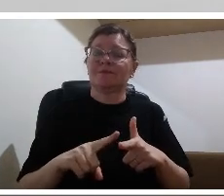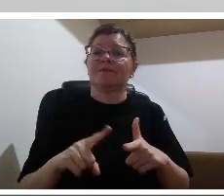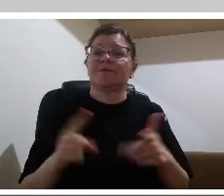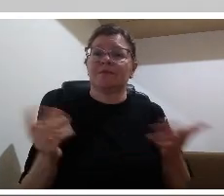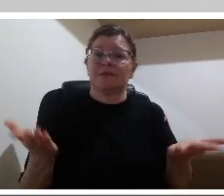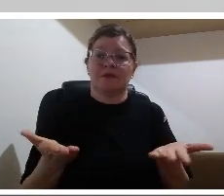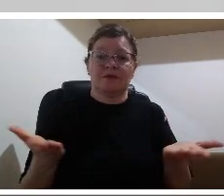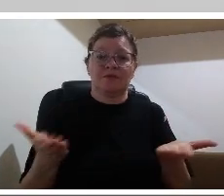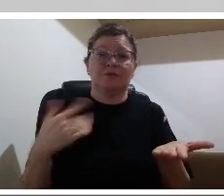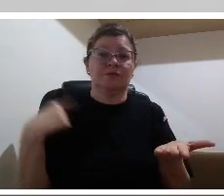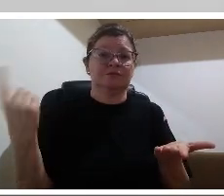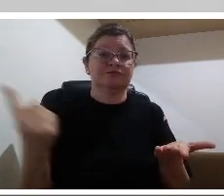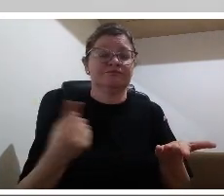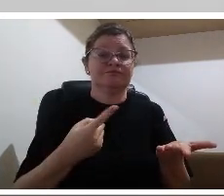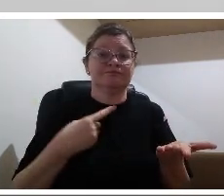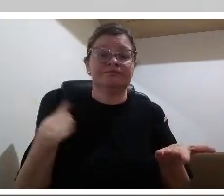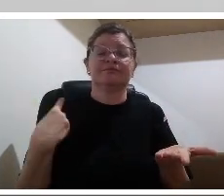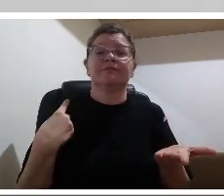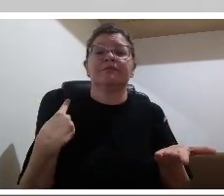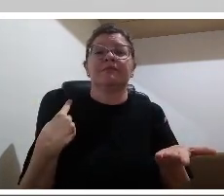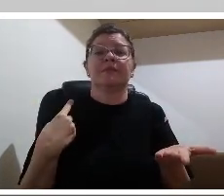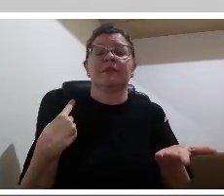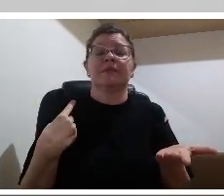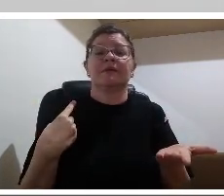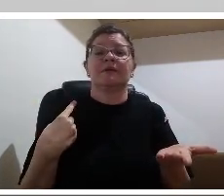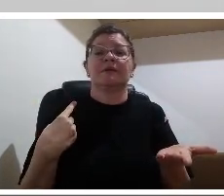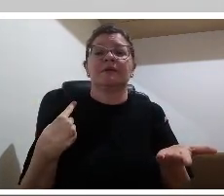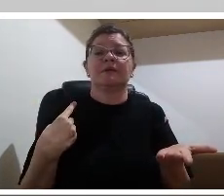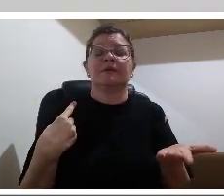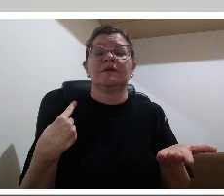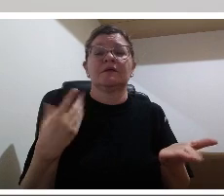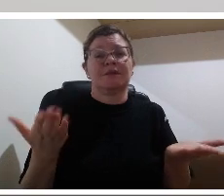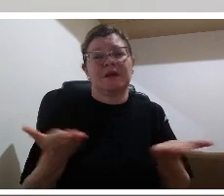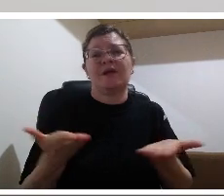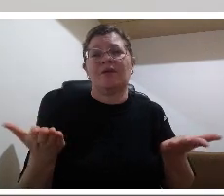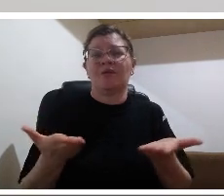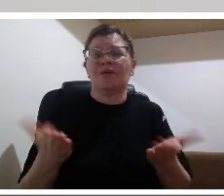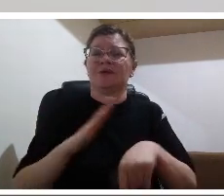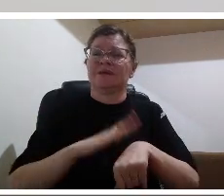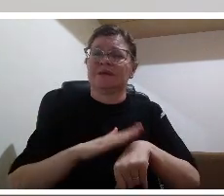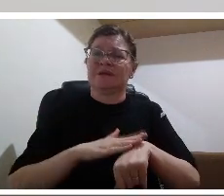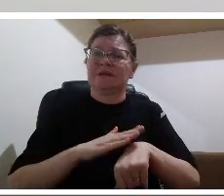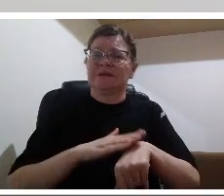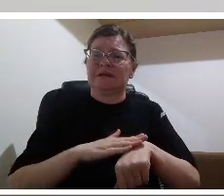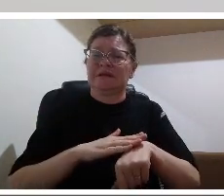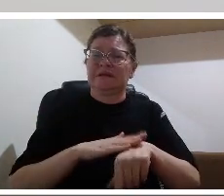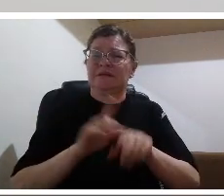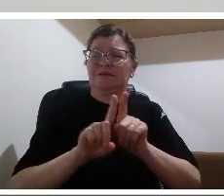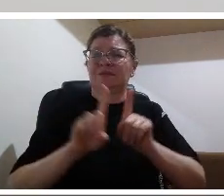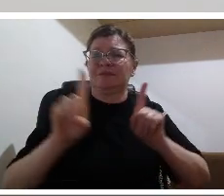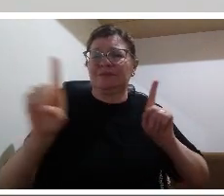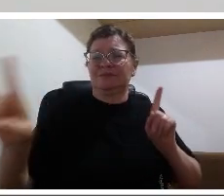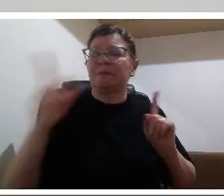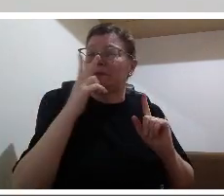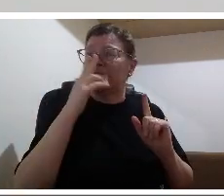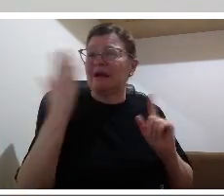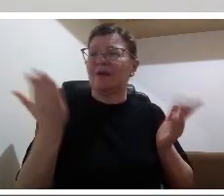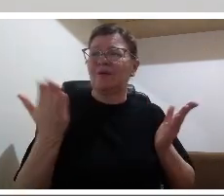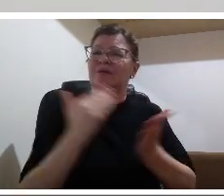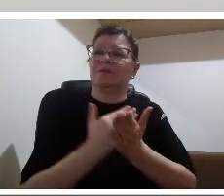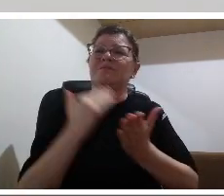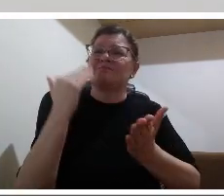potencializou essa dificuldade que nós vivemos que é a escolha entre tantos